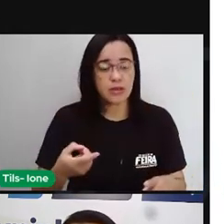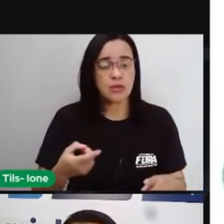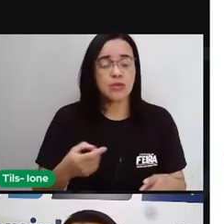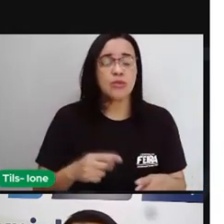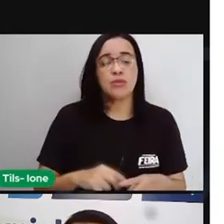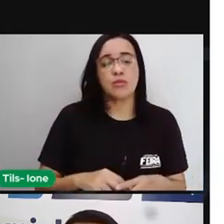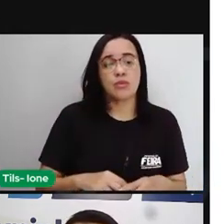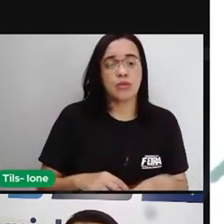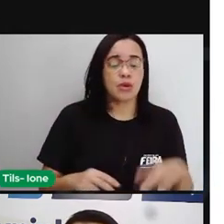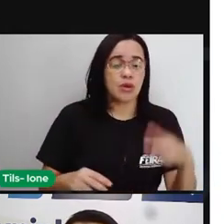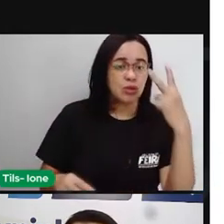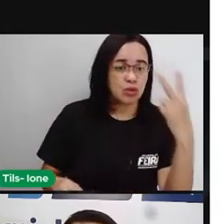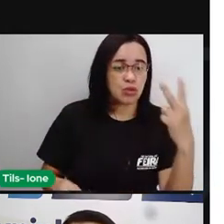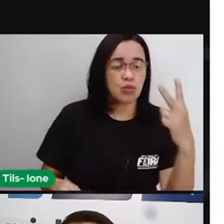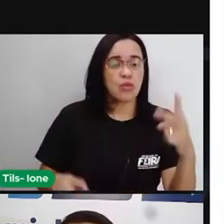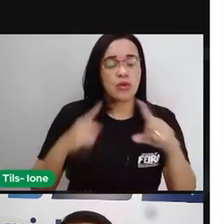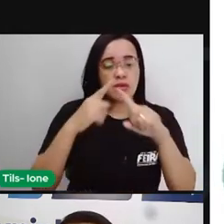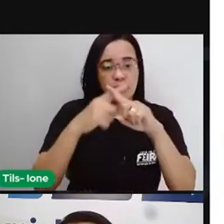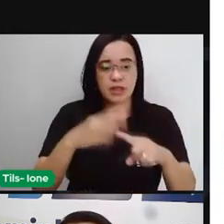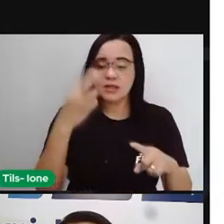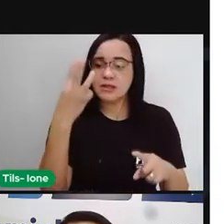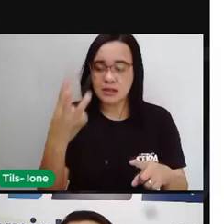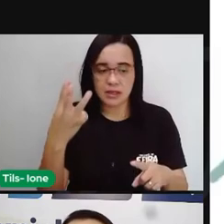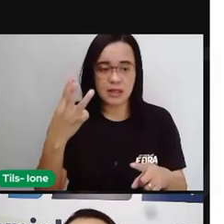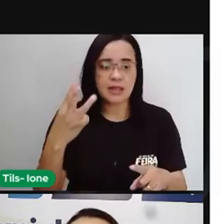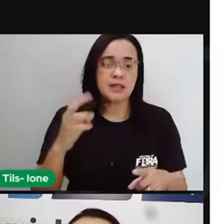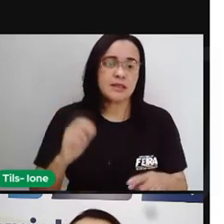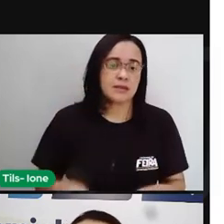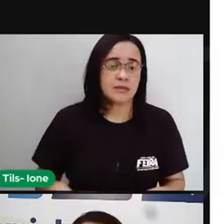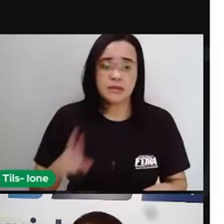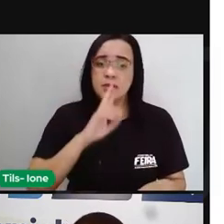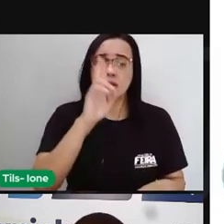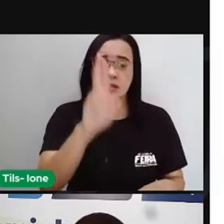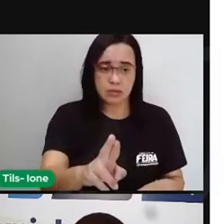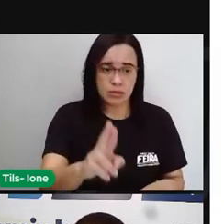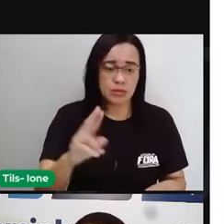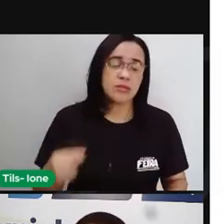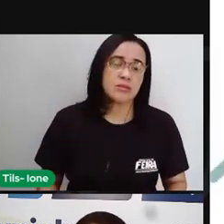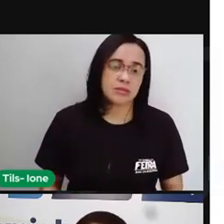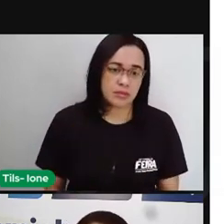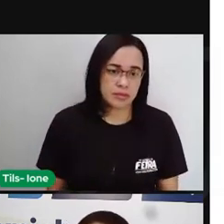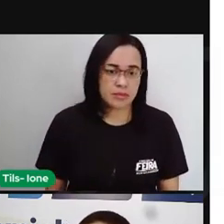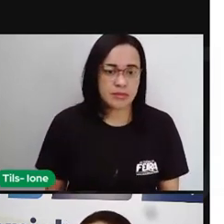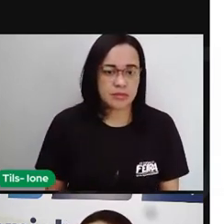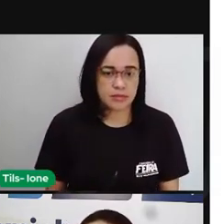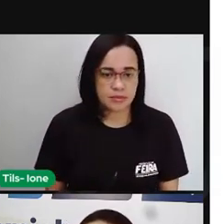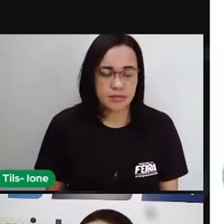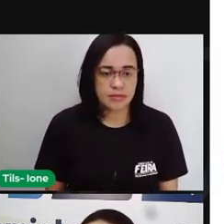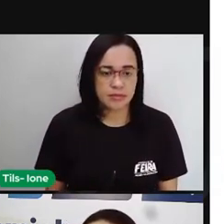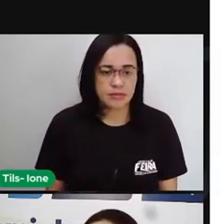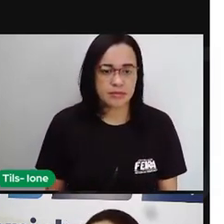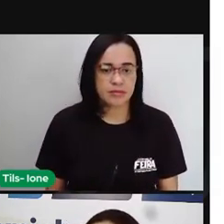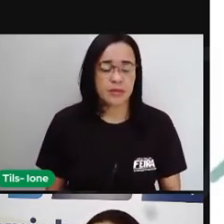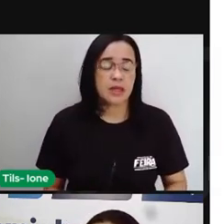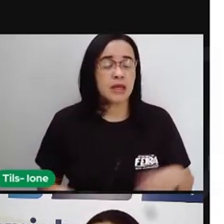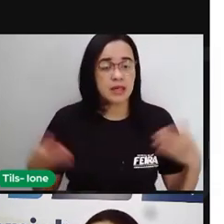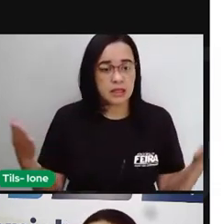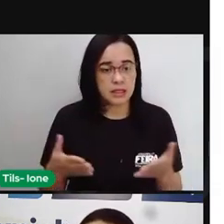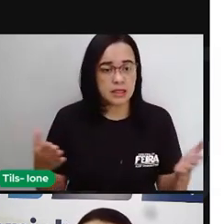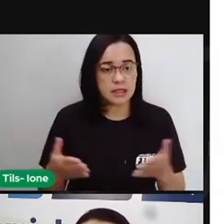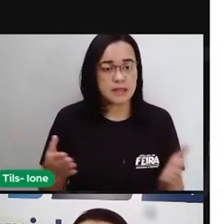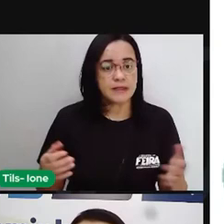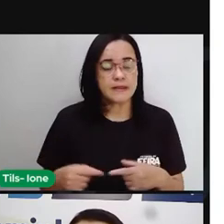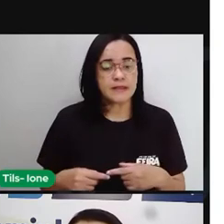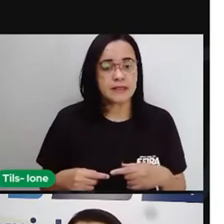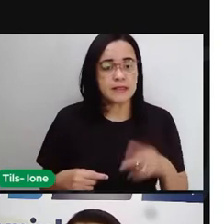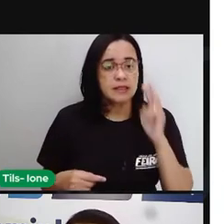horas 2 vezes 3 mil igual 6 mil. Então, a partir do resultado de uma hora eu